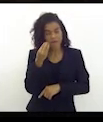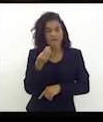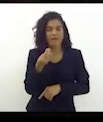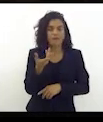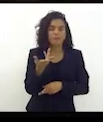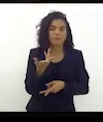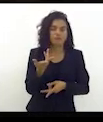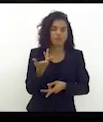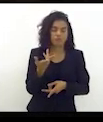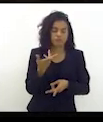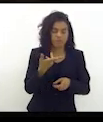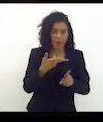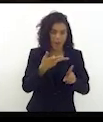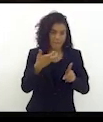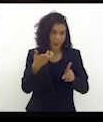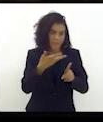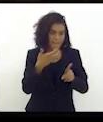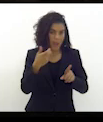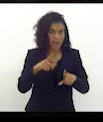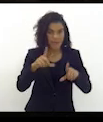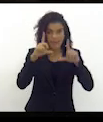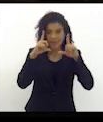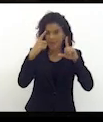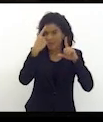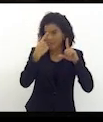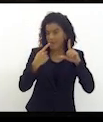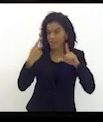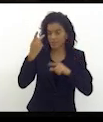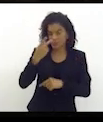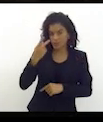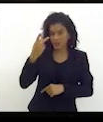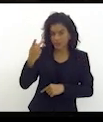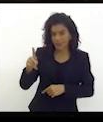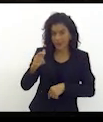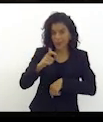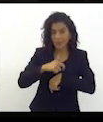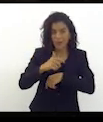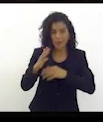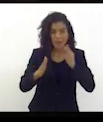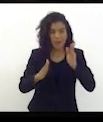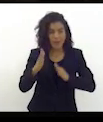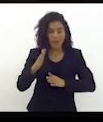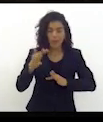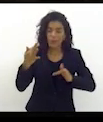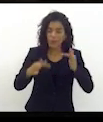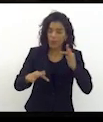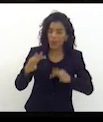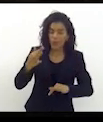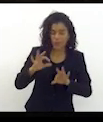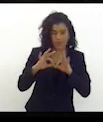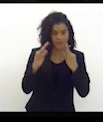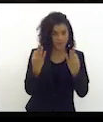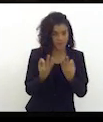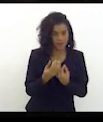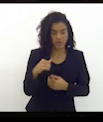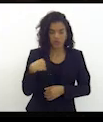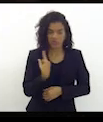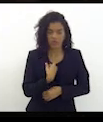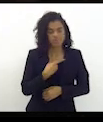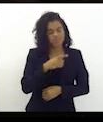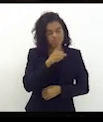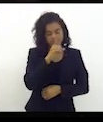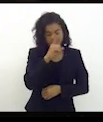política daquele homem no momento de dor da família, de falecimento. Nós nos silenciamos,